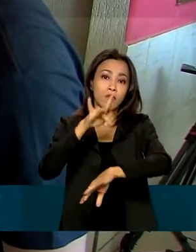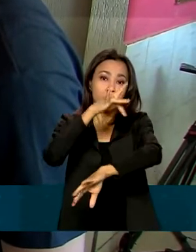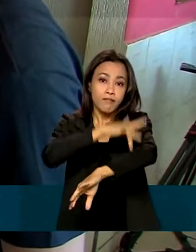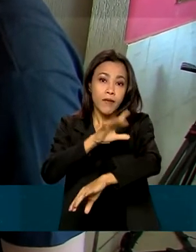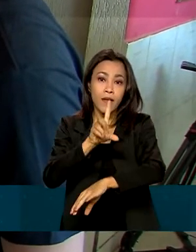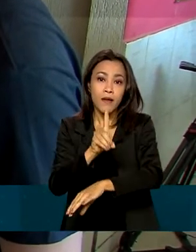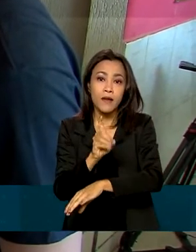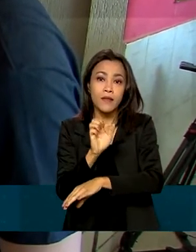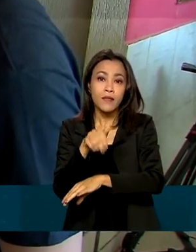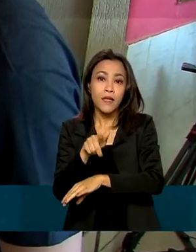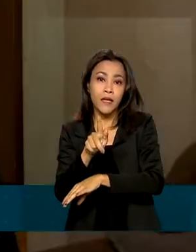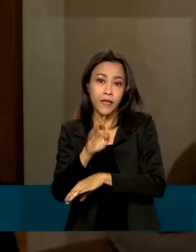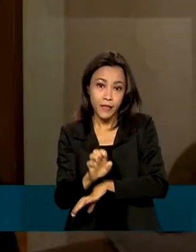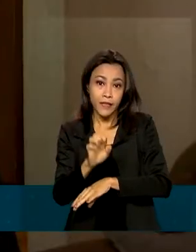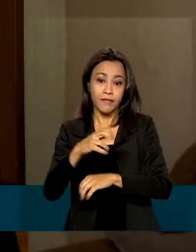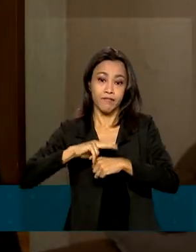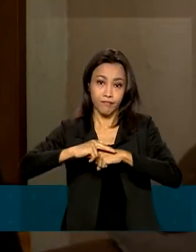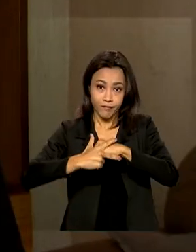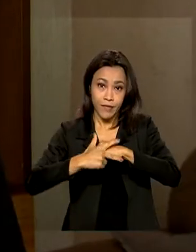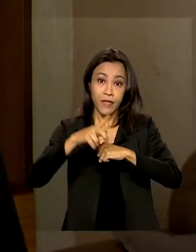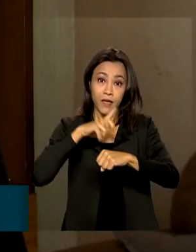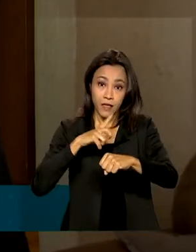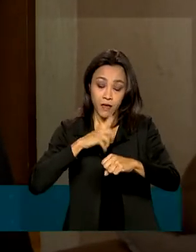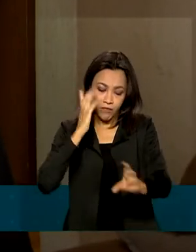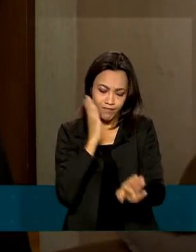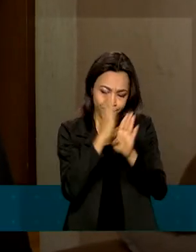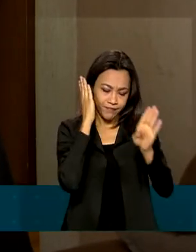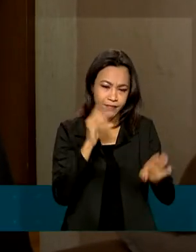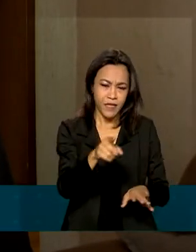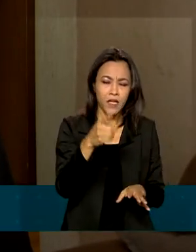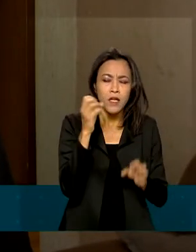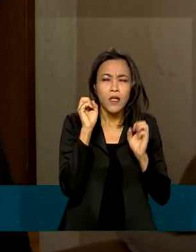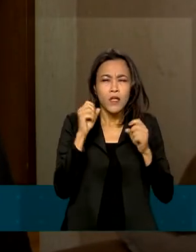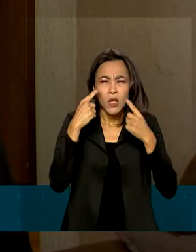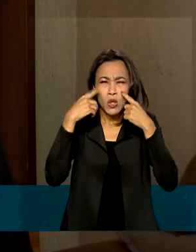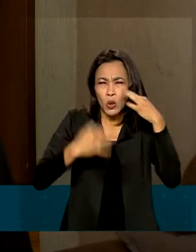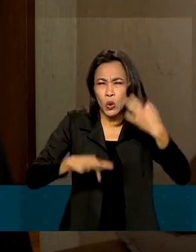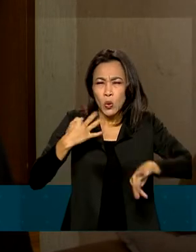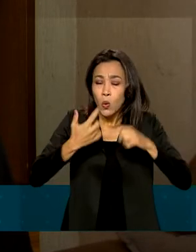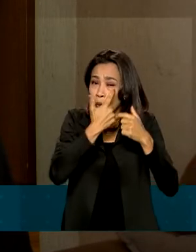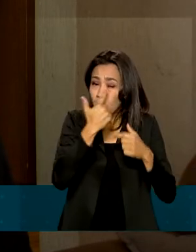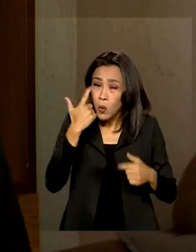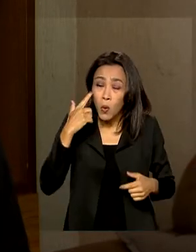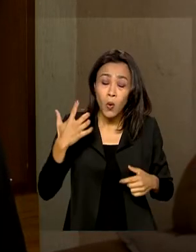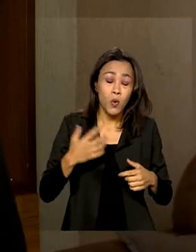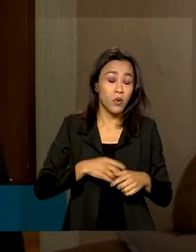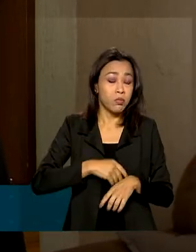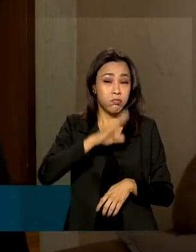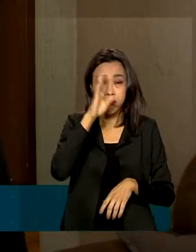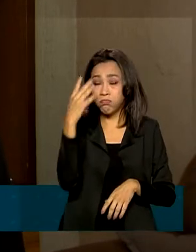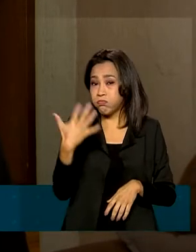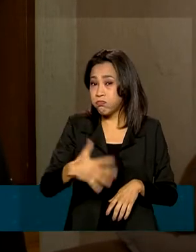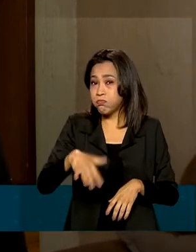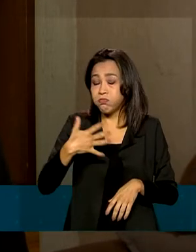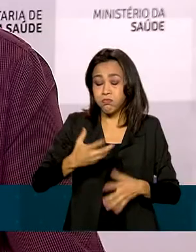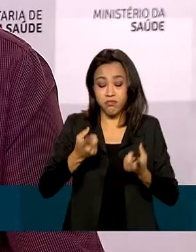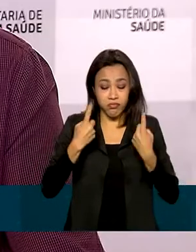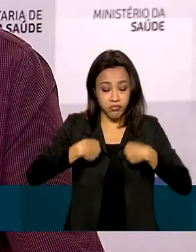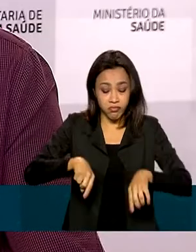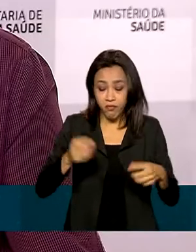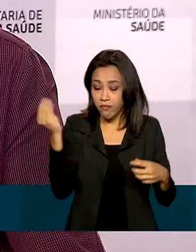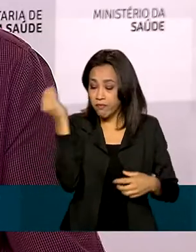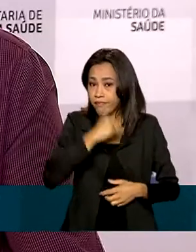após o diagnóstico. Muito dor no corpo, dor no olho, absurda, sem disposição para nada.